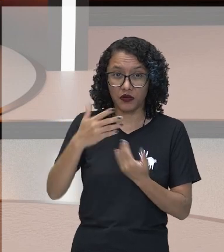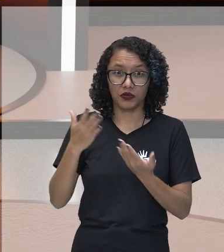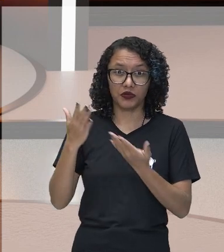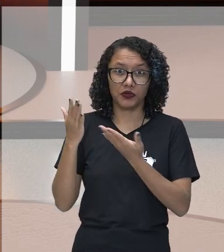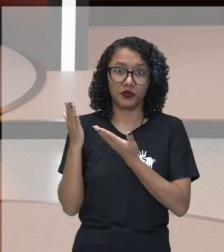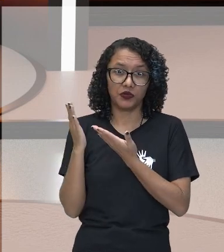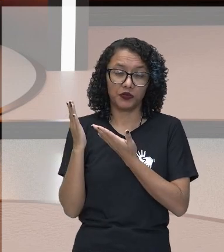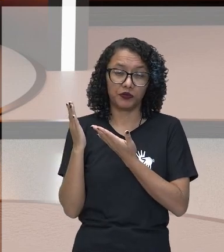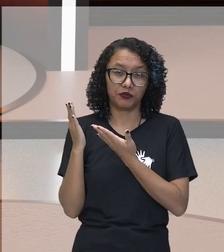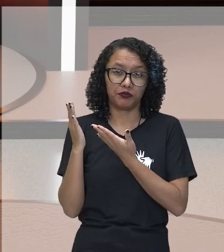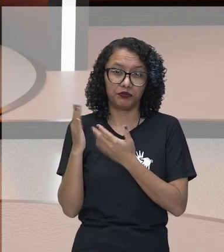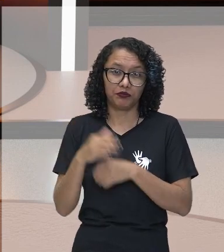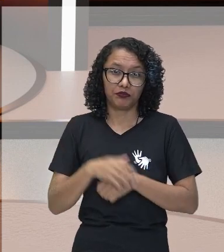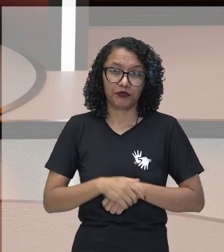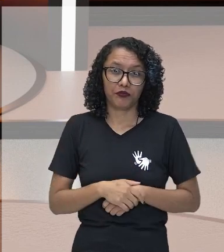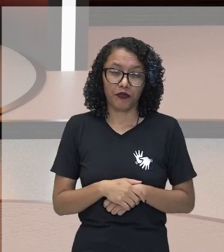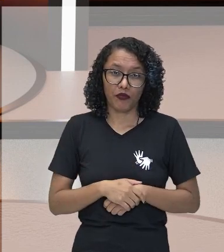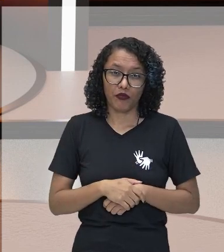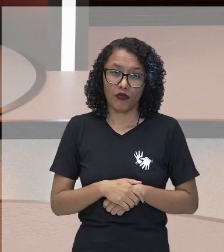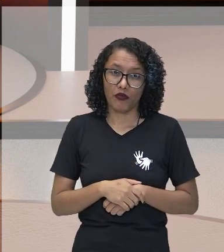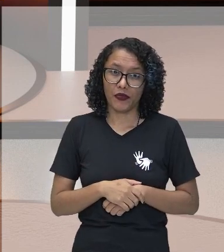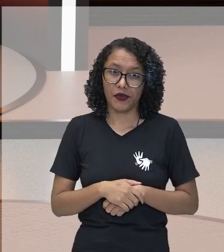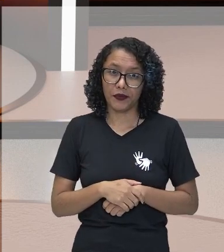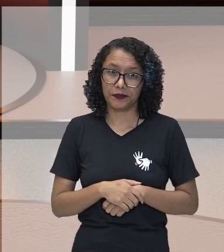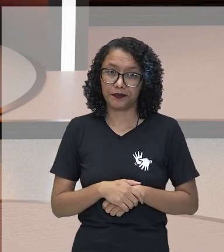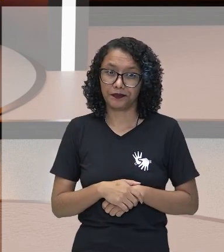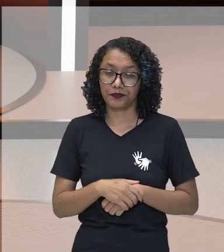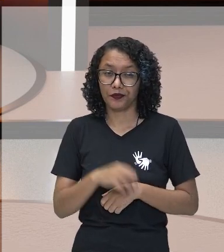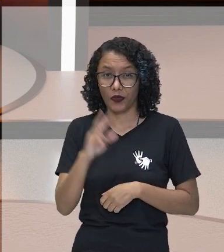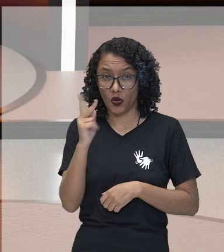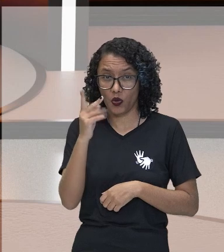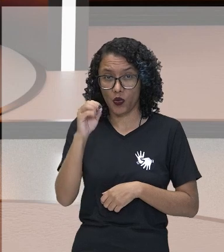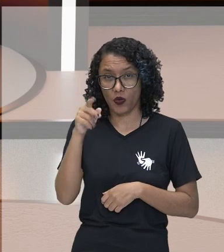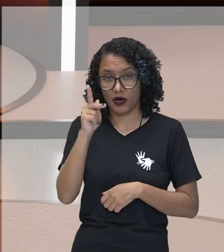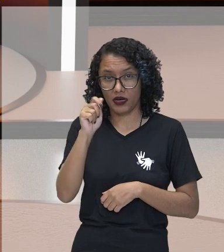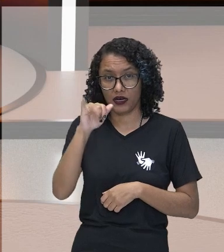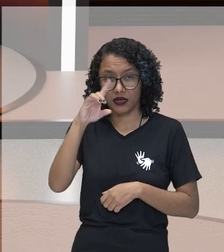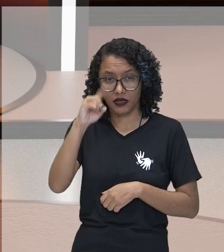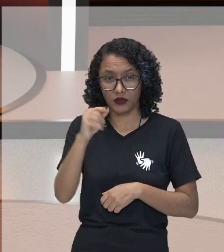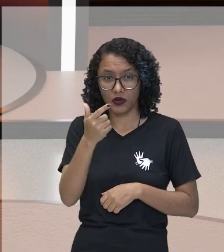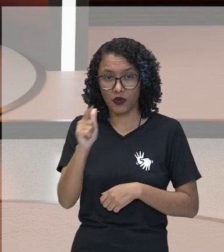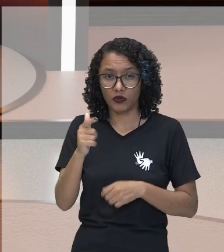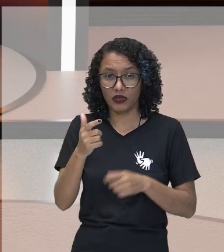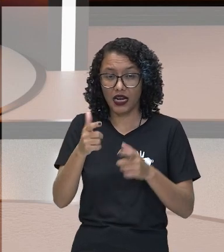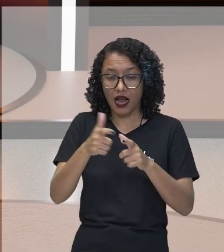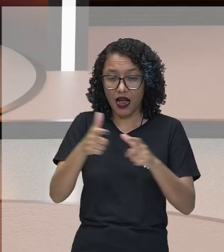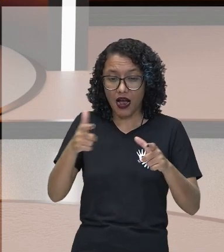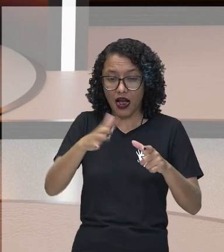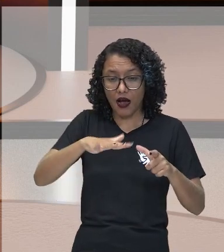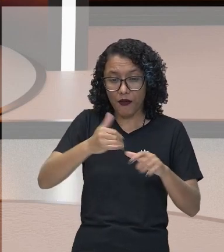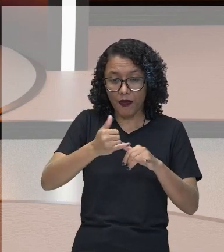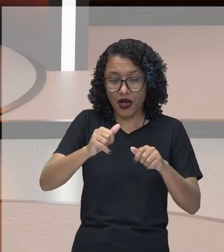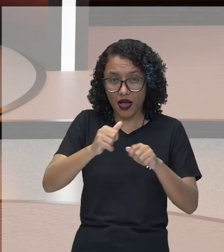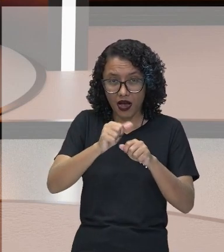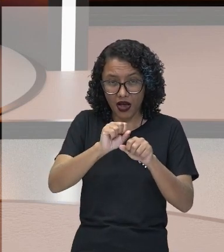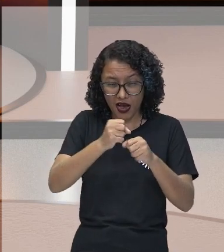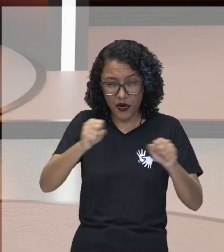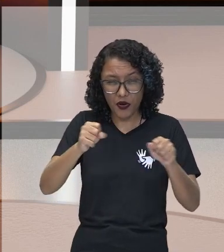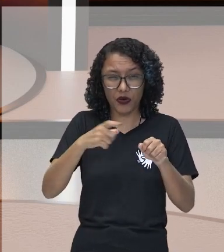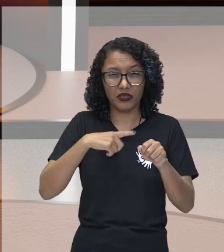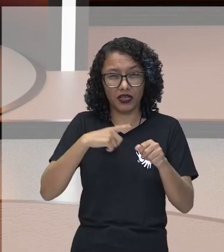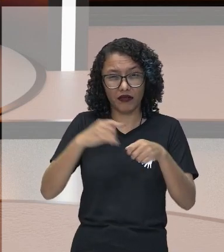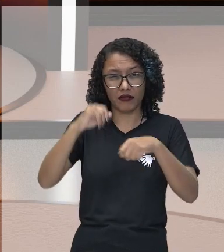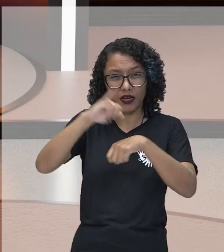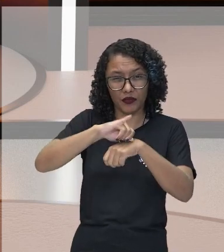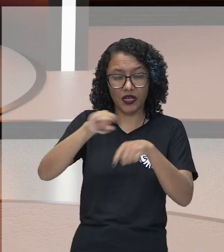Hokkaido, a maior que é onde fica localizada a capital Onshu. E ali mais ao sul nós temos